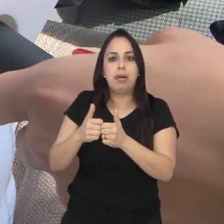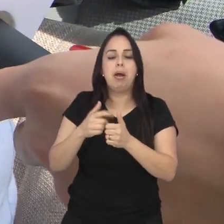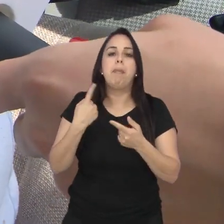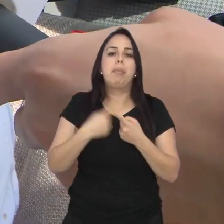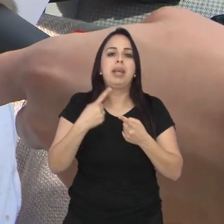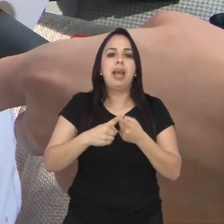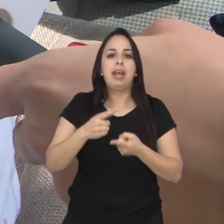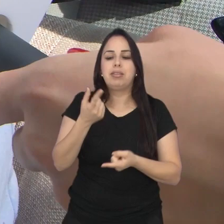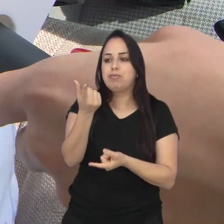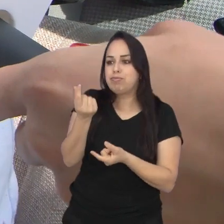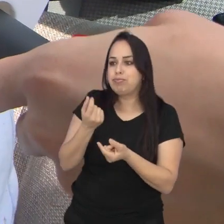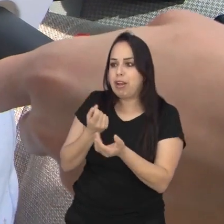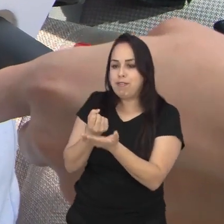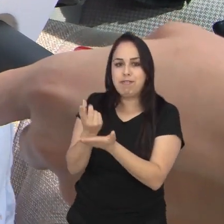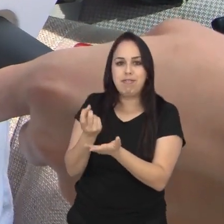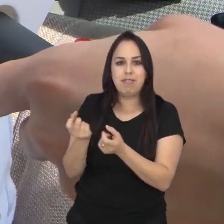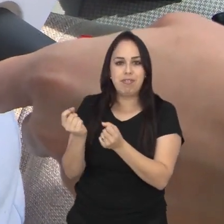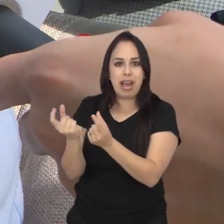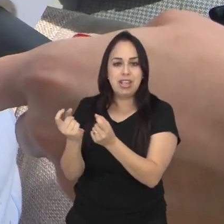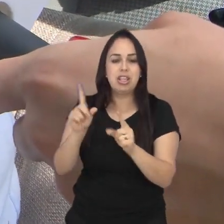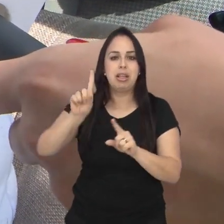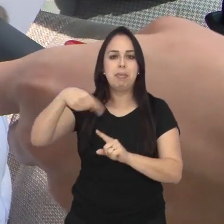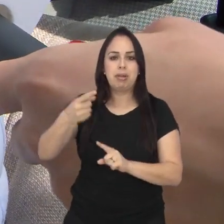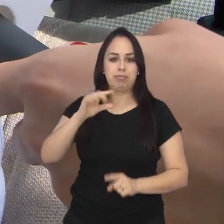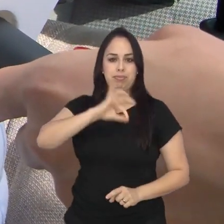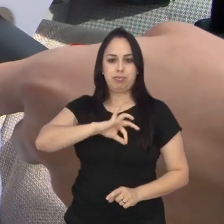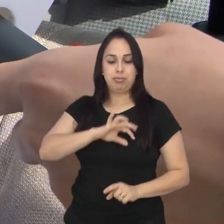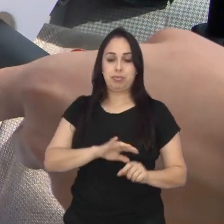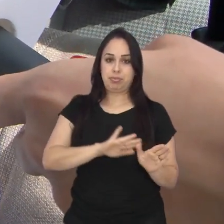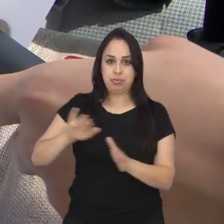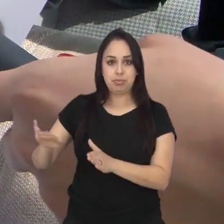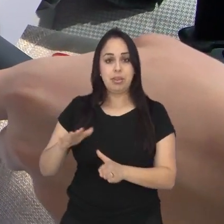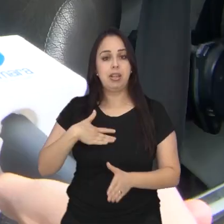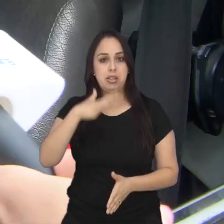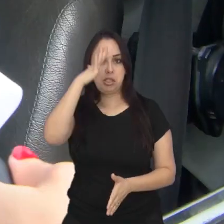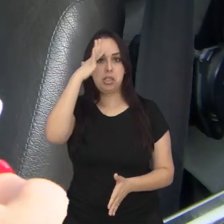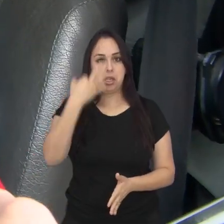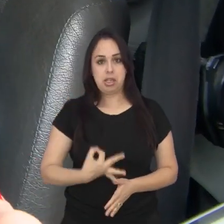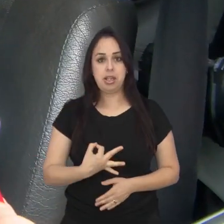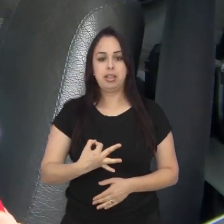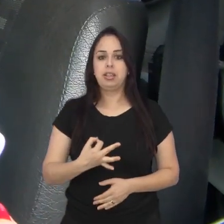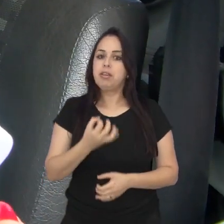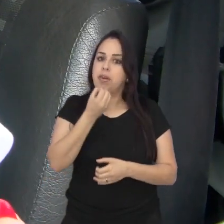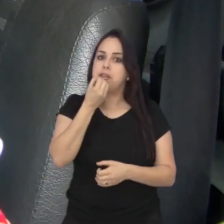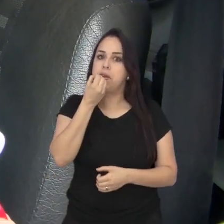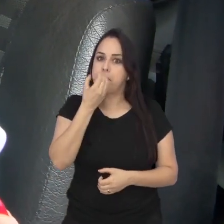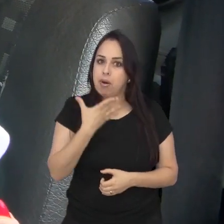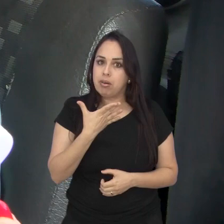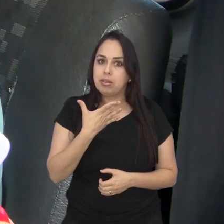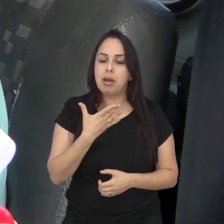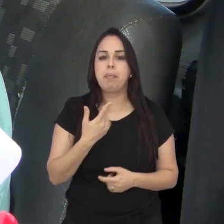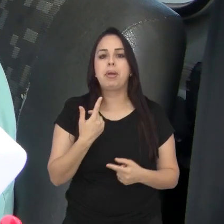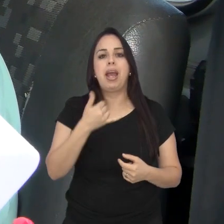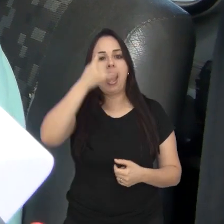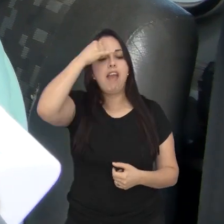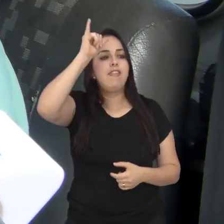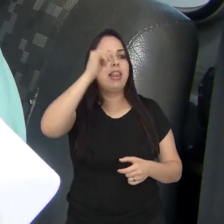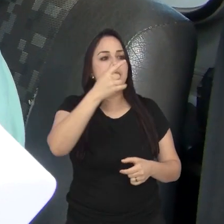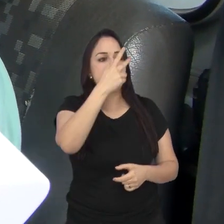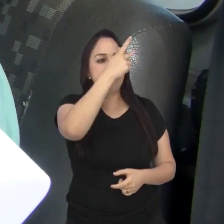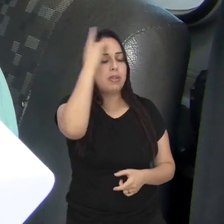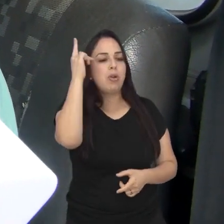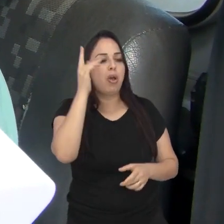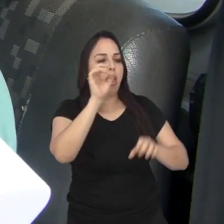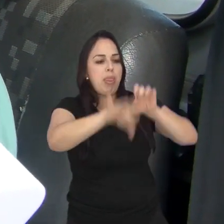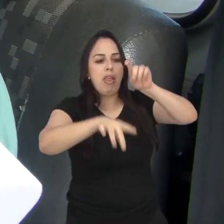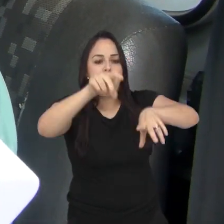carregar. Até porque ganharam dinheiro, mas acaba sendo sacrificante, né? Com certeza. Isso aí seria até ótimo,